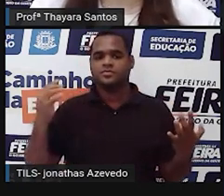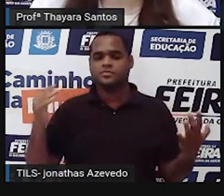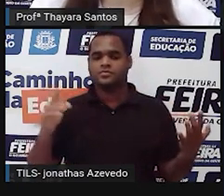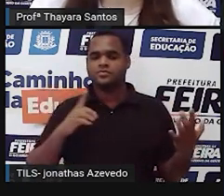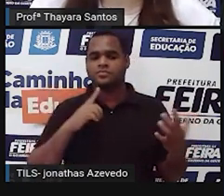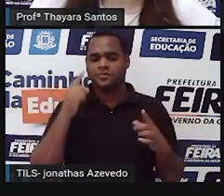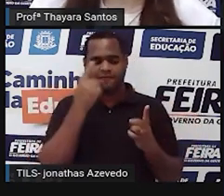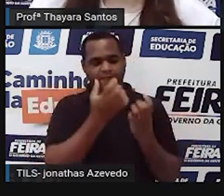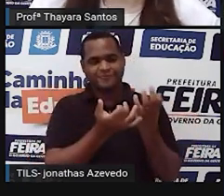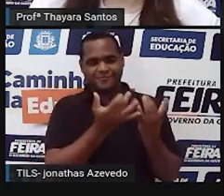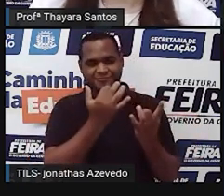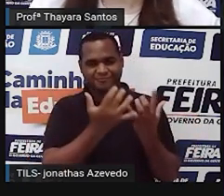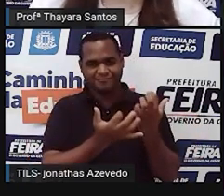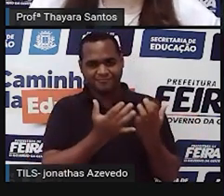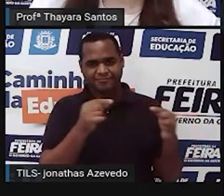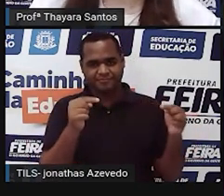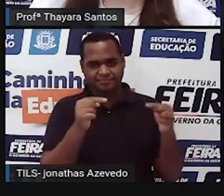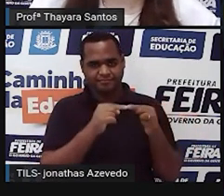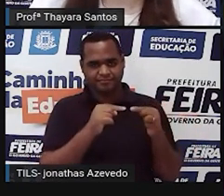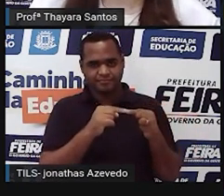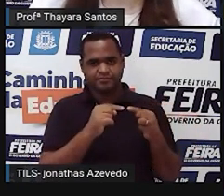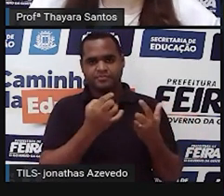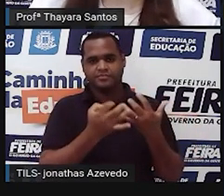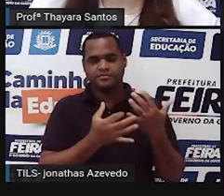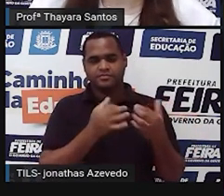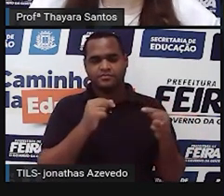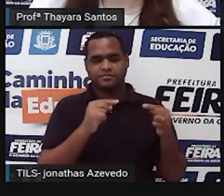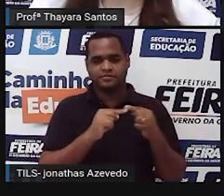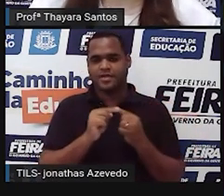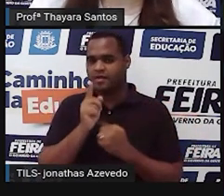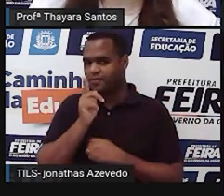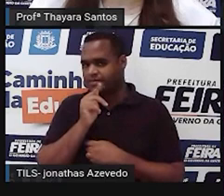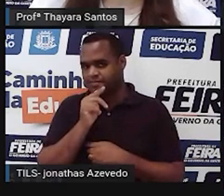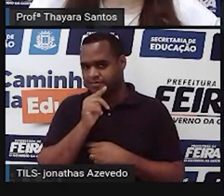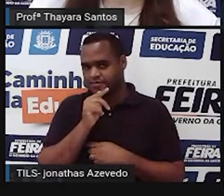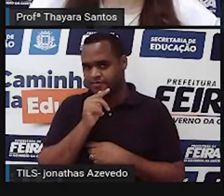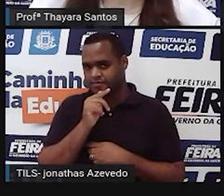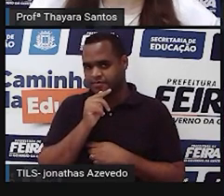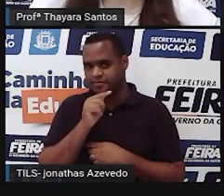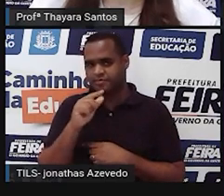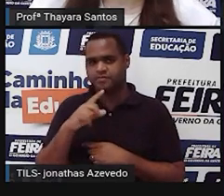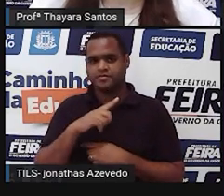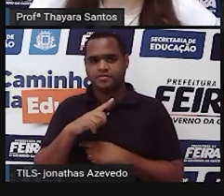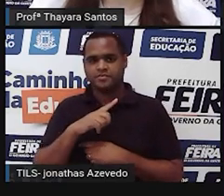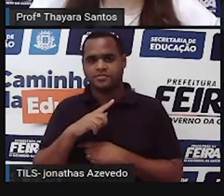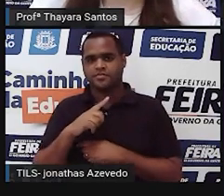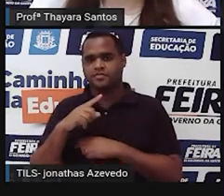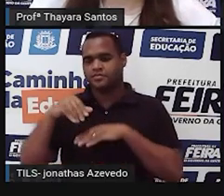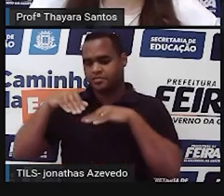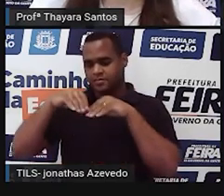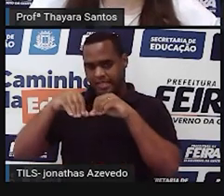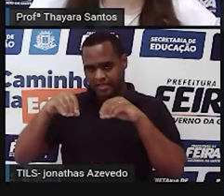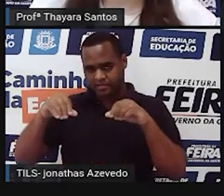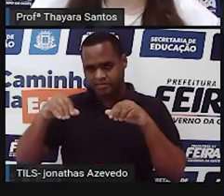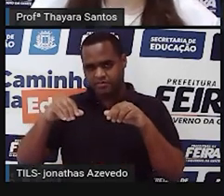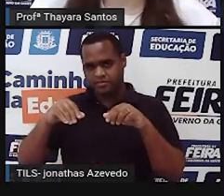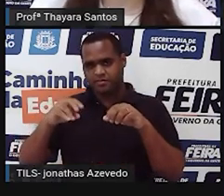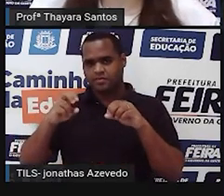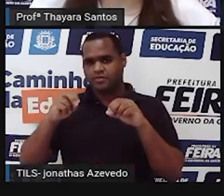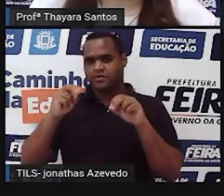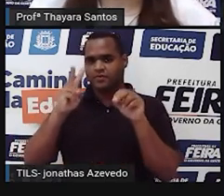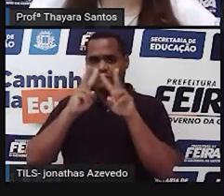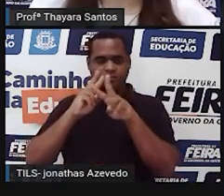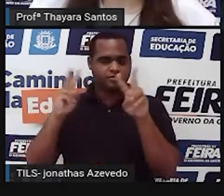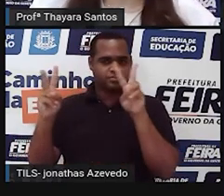elemento fogo. Então, teria signos que seriam ligados ao elemento água, ao elemento terra e ao